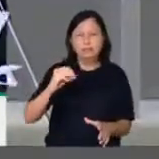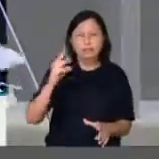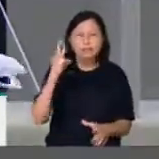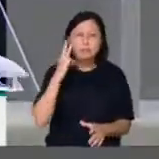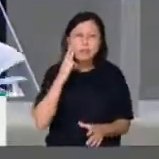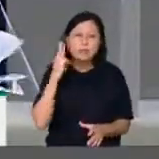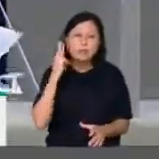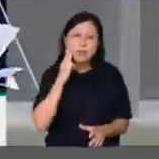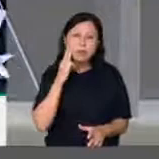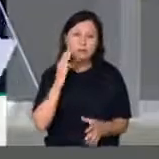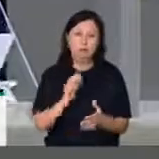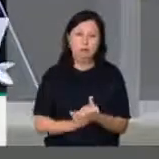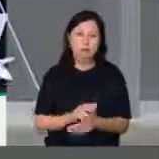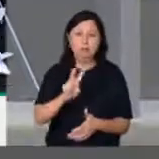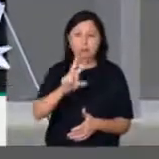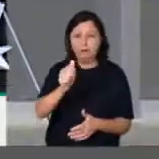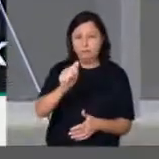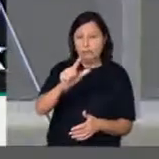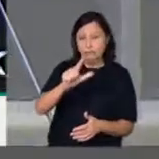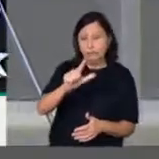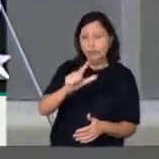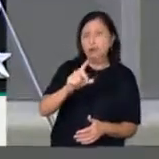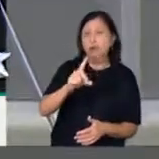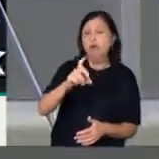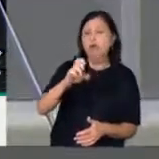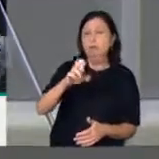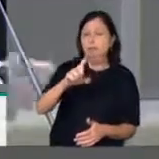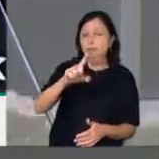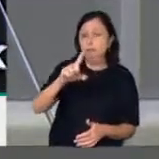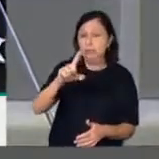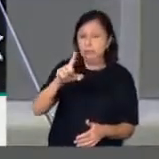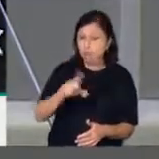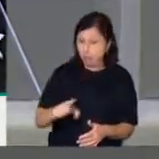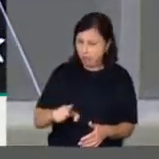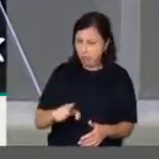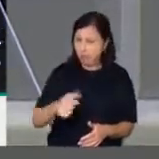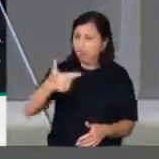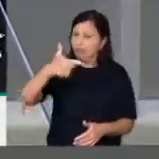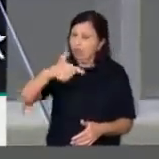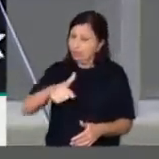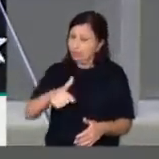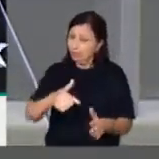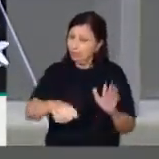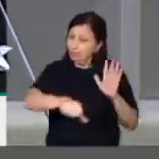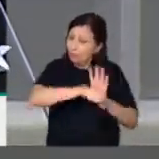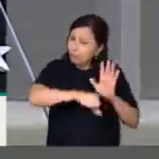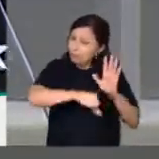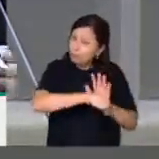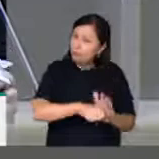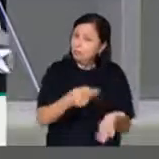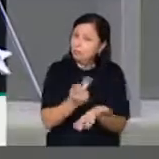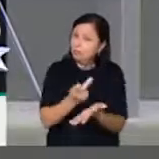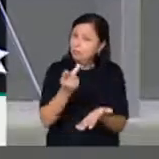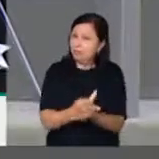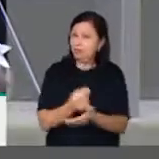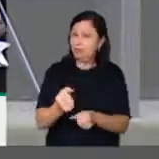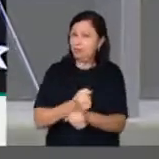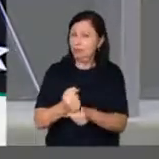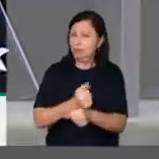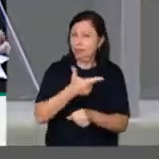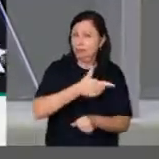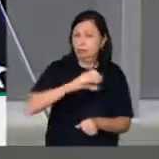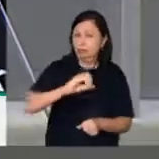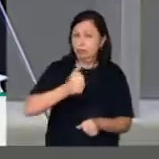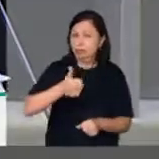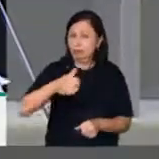nesse crime e fez isso em 2010. No final do seu segundo governo, deu um calote